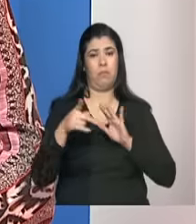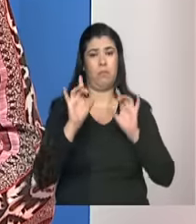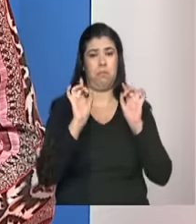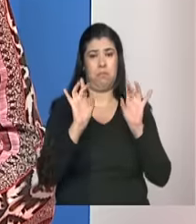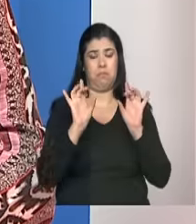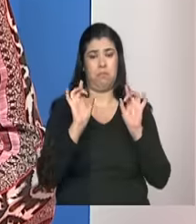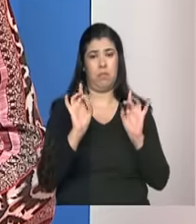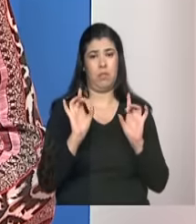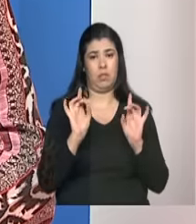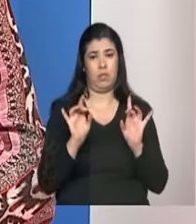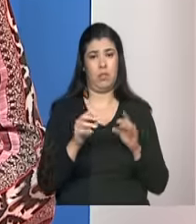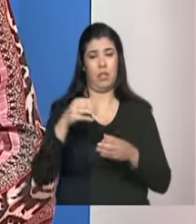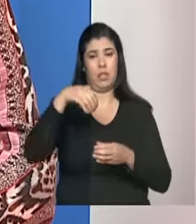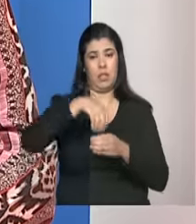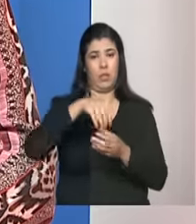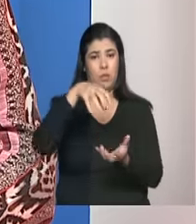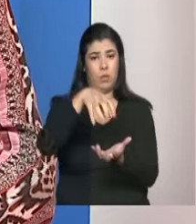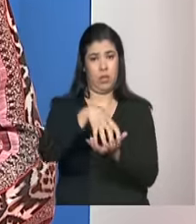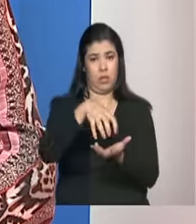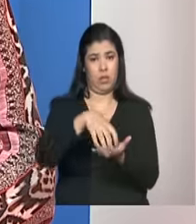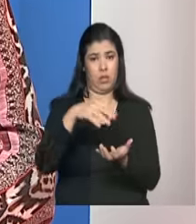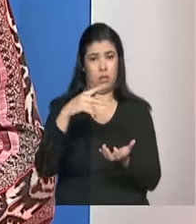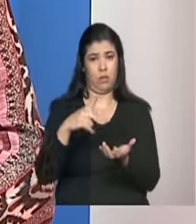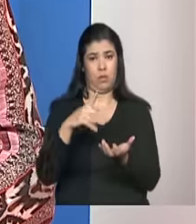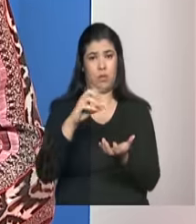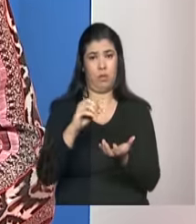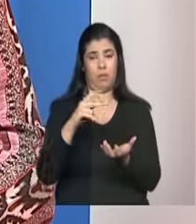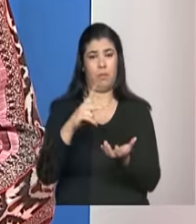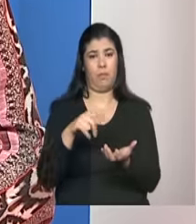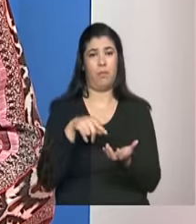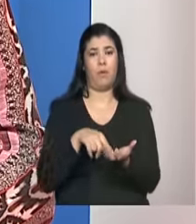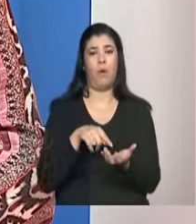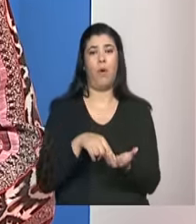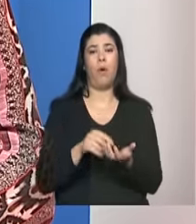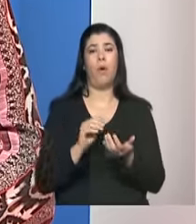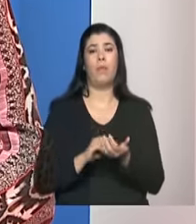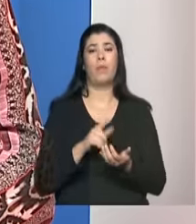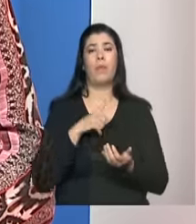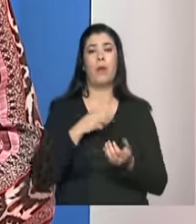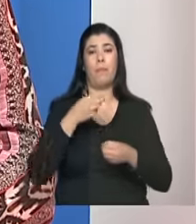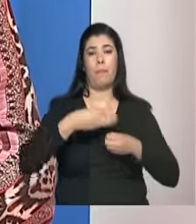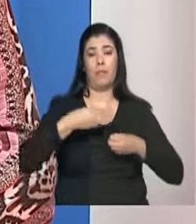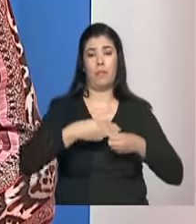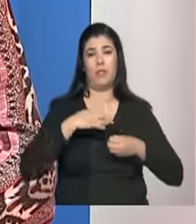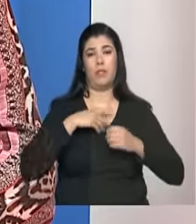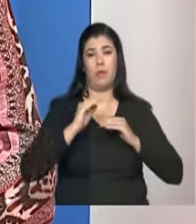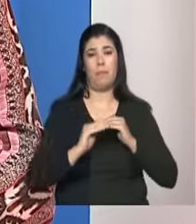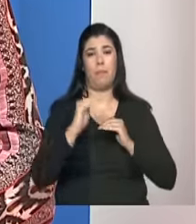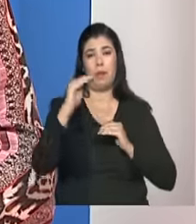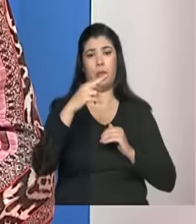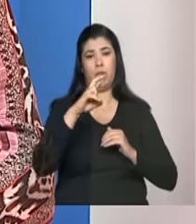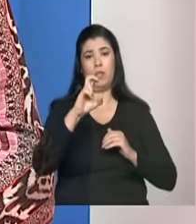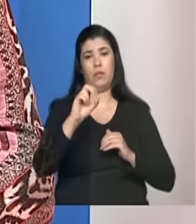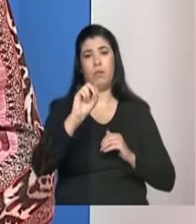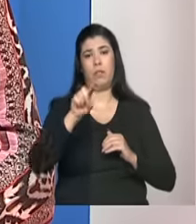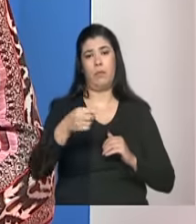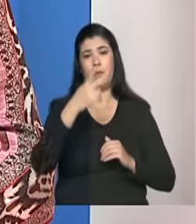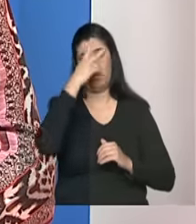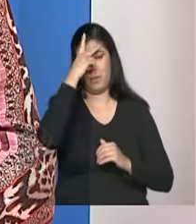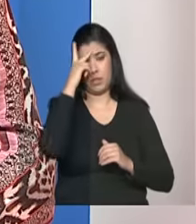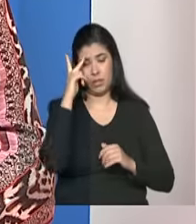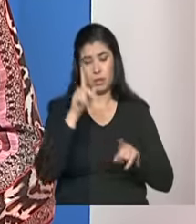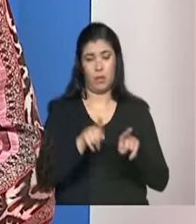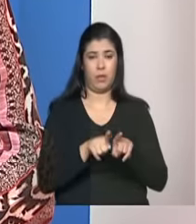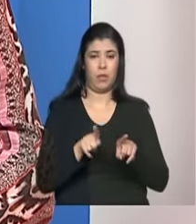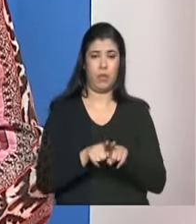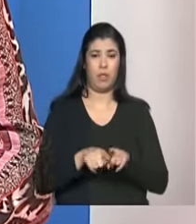centro pop ele é ofertado para municípios acima de 50 mil habitantes em região metropolitana ou acima de 100 mil